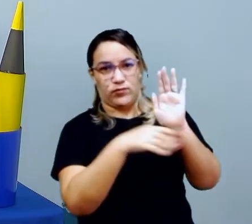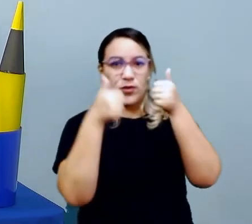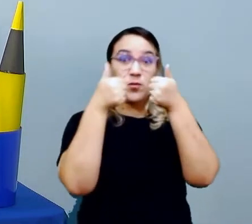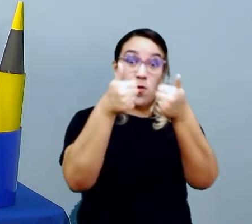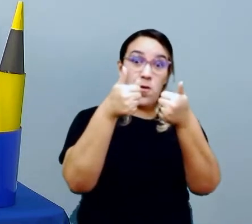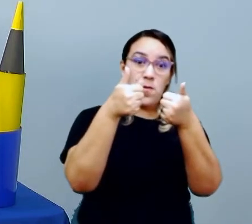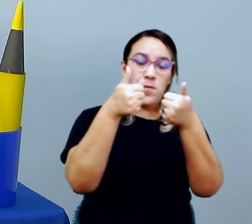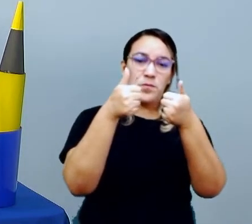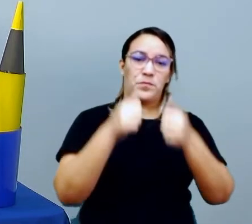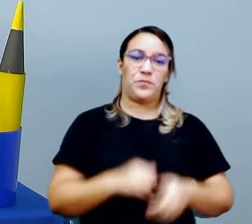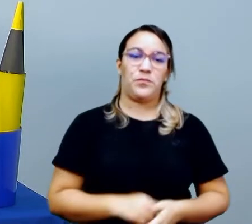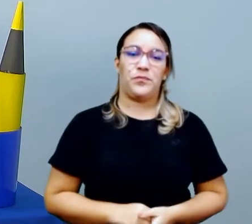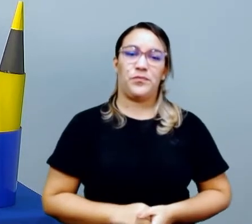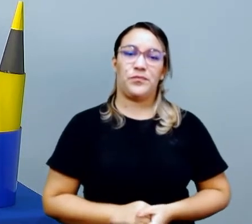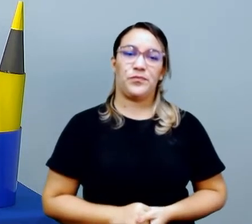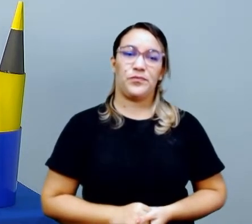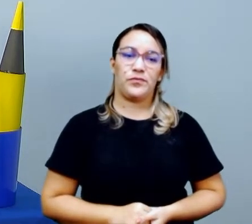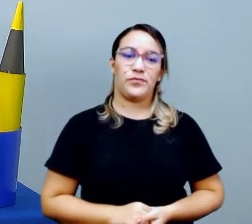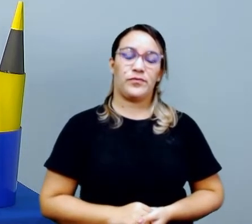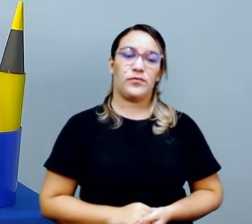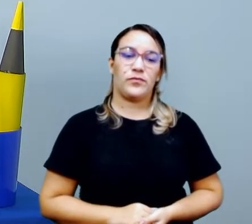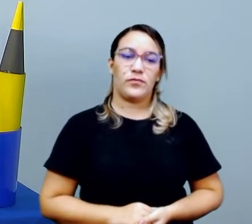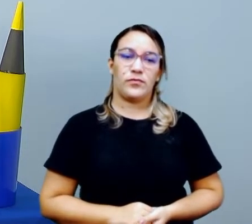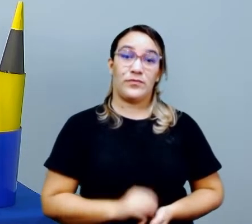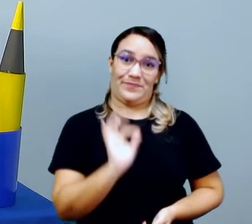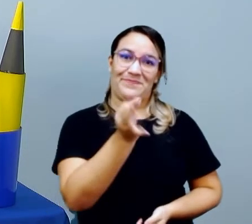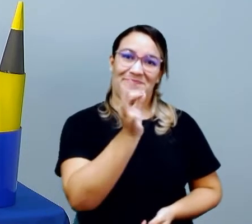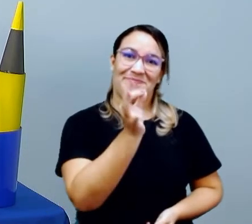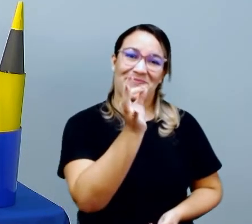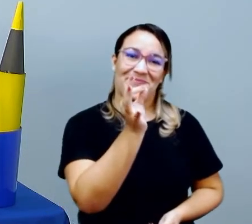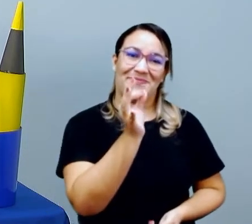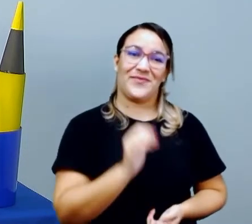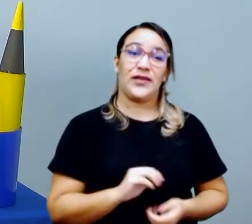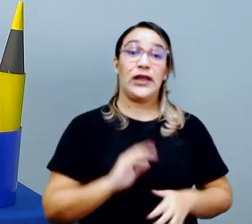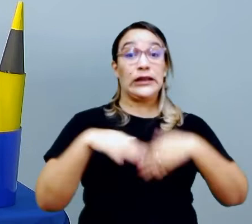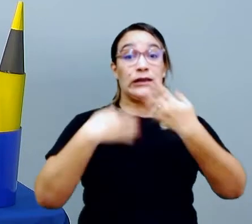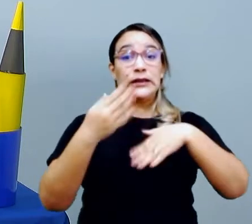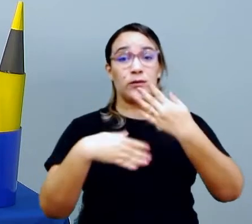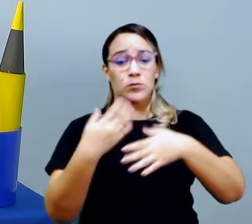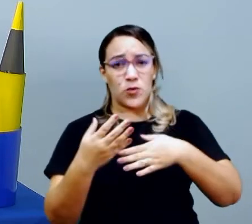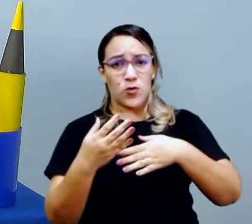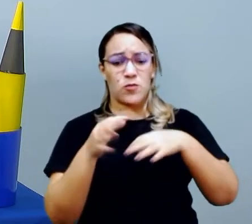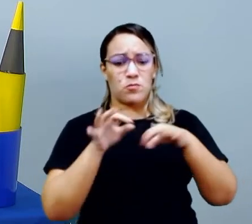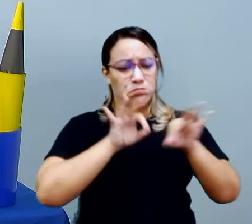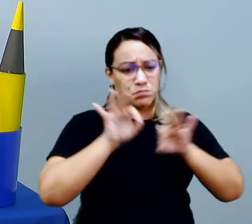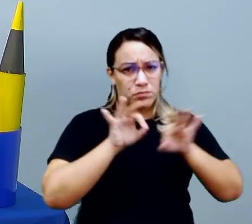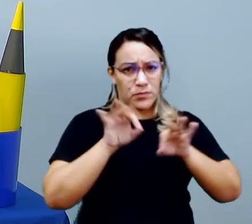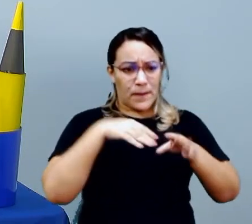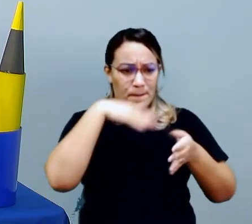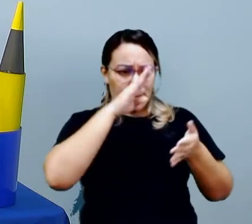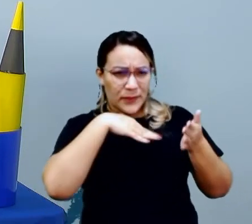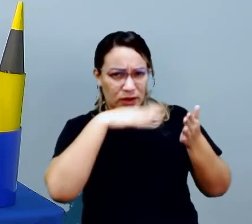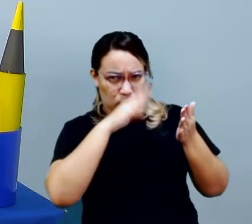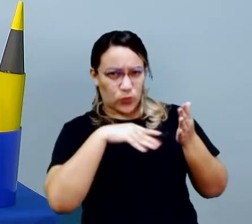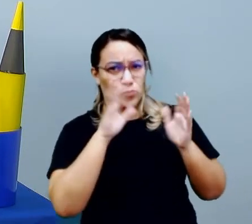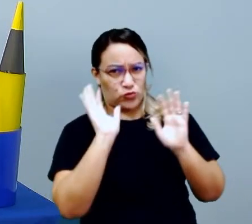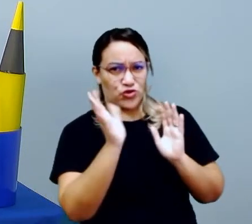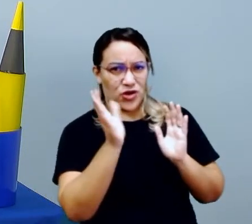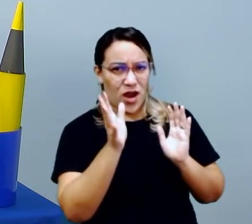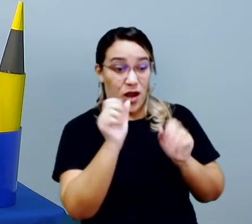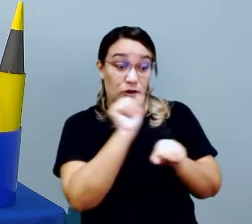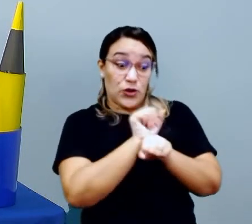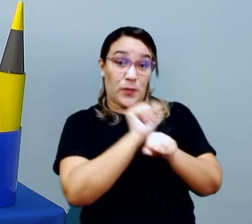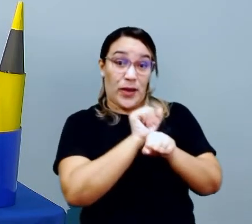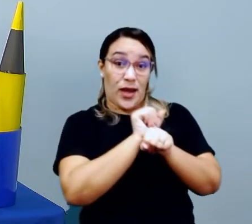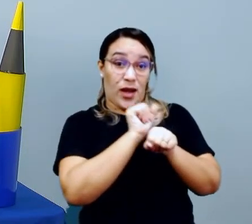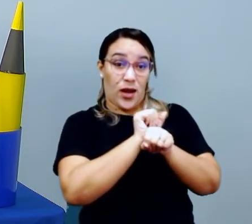Senão ele não vai conseguir ficar em pézinho assim como esse. Certo? Depois que a gente pintar, a vai ter que esperar um pouco para a tinta